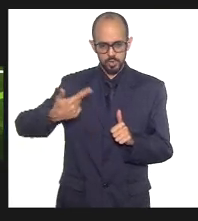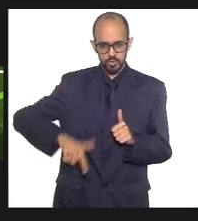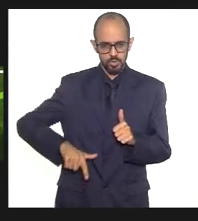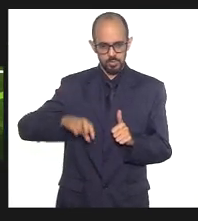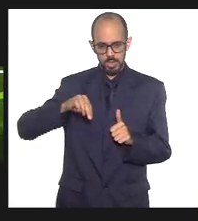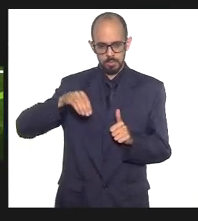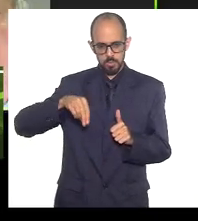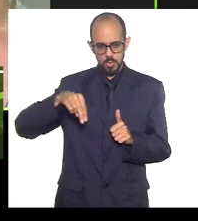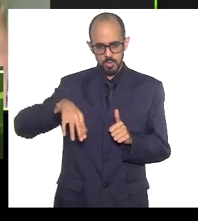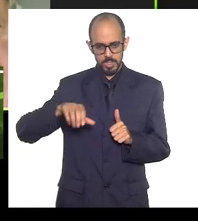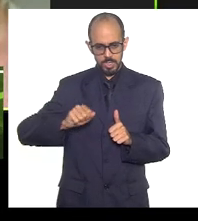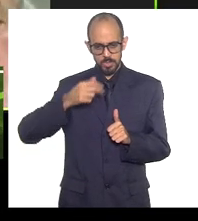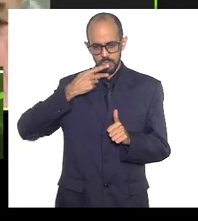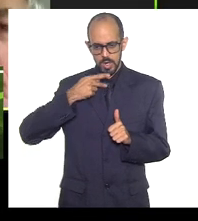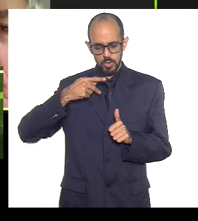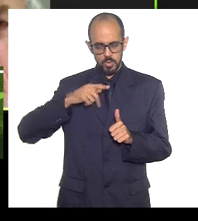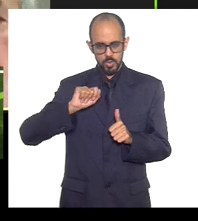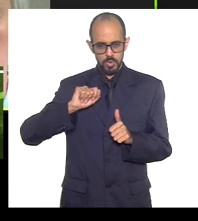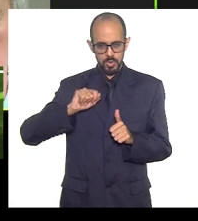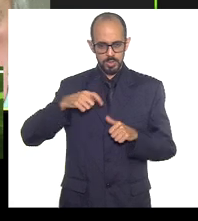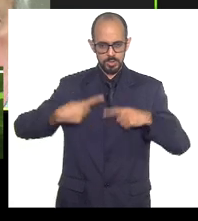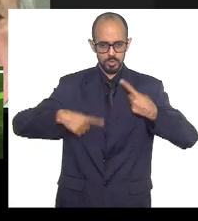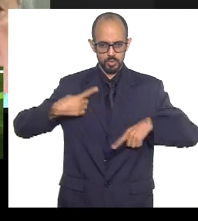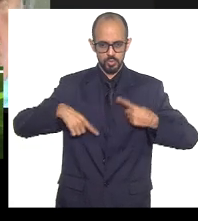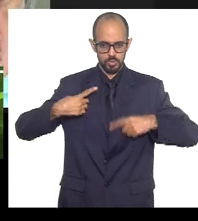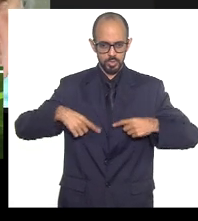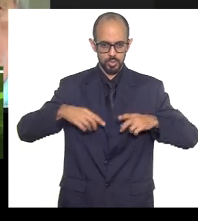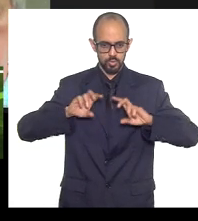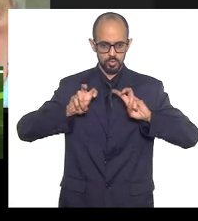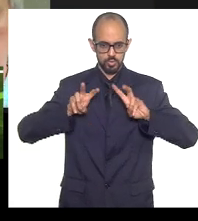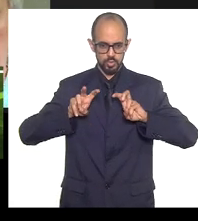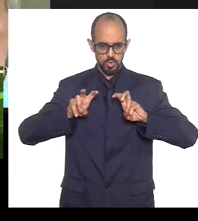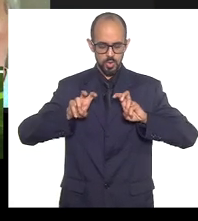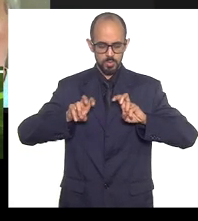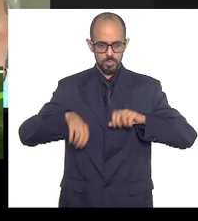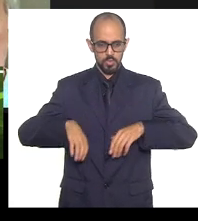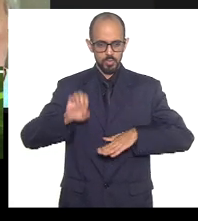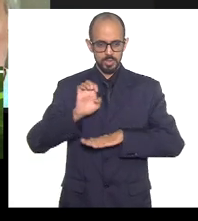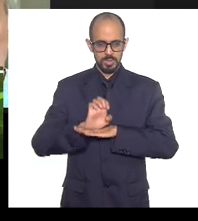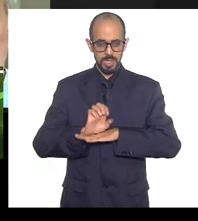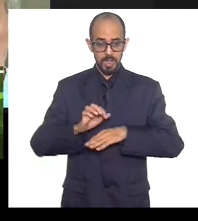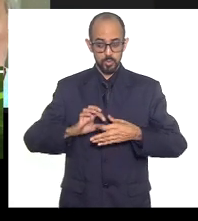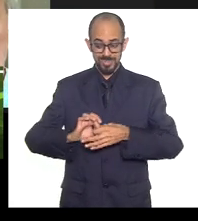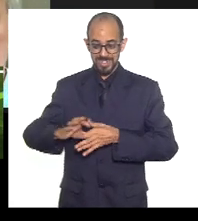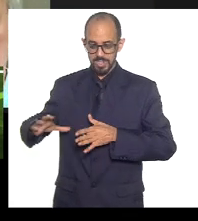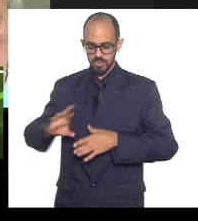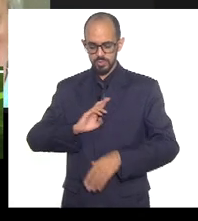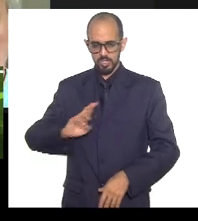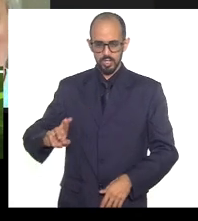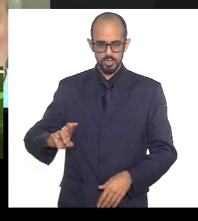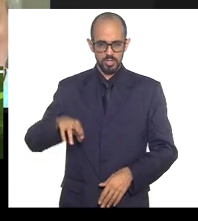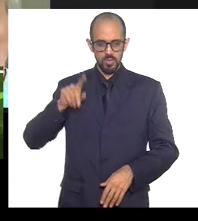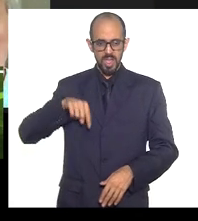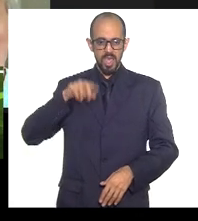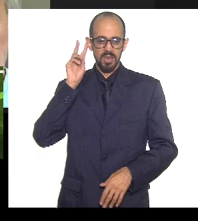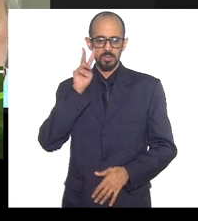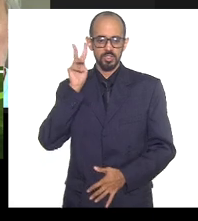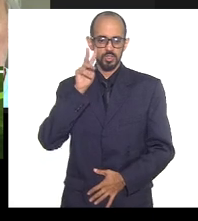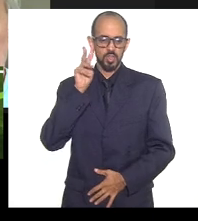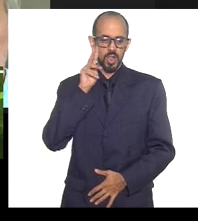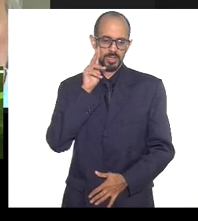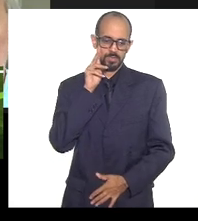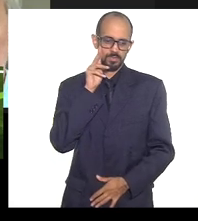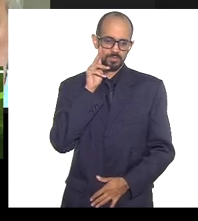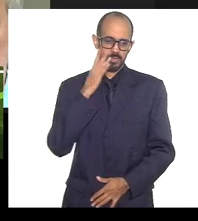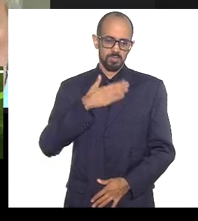Essa discussão sobre a laicidade do Estado é uma discussão histórica. Na